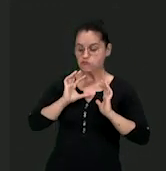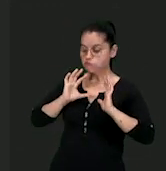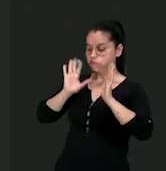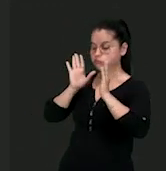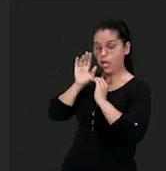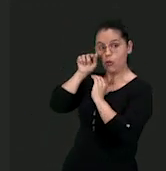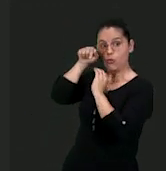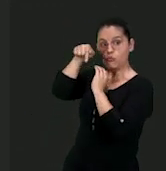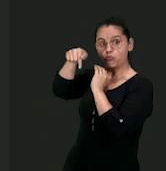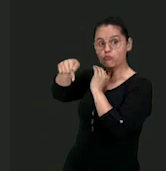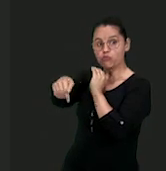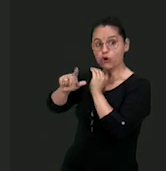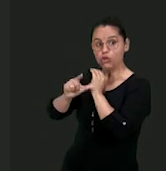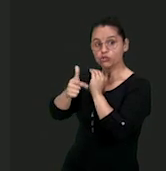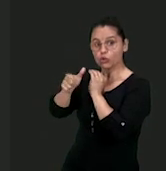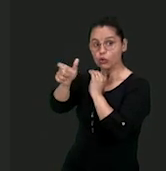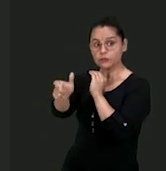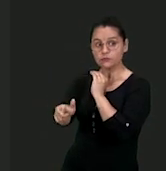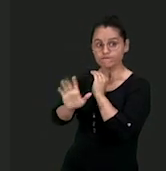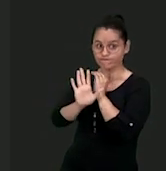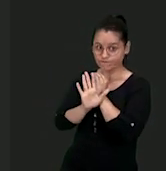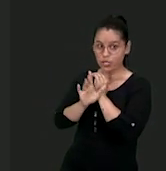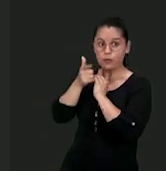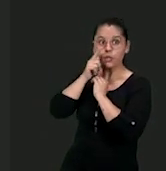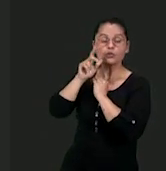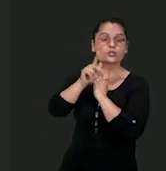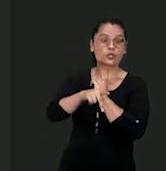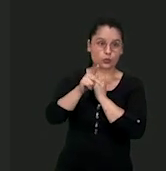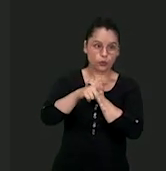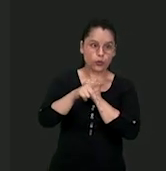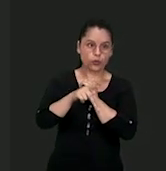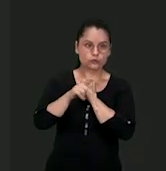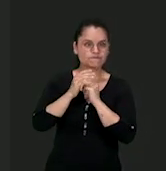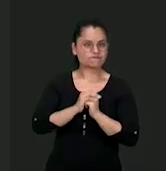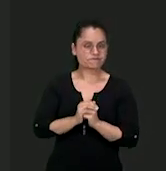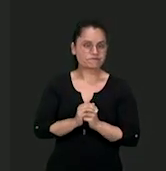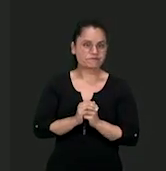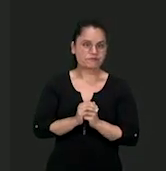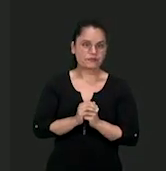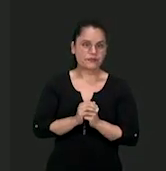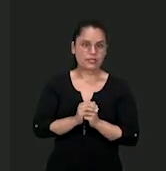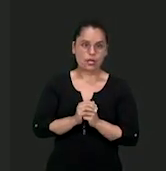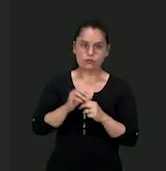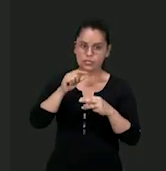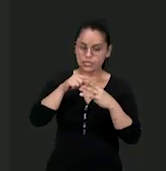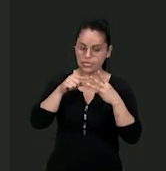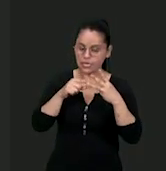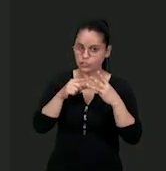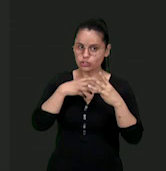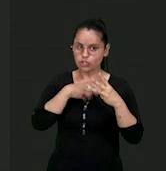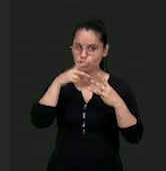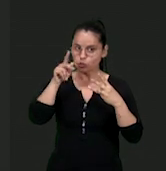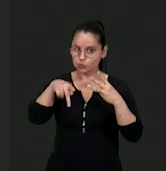Ok? Pra você fazer ponto, né? Você tem que fazer a bola cair na quadra do adversário. São três maneiras de pontuar.